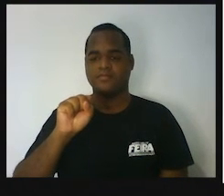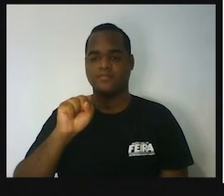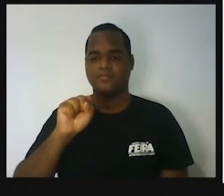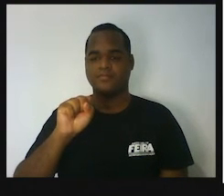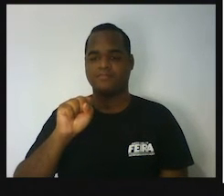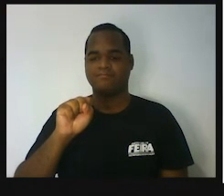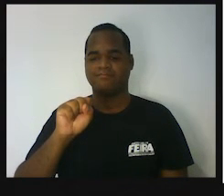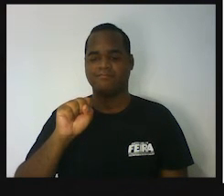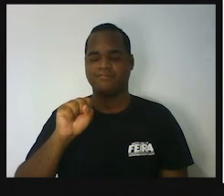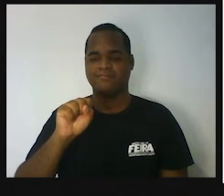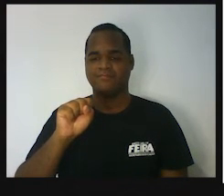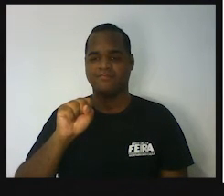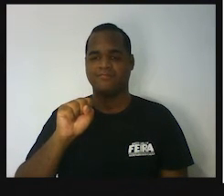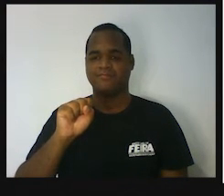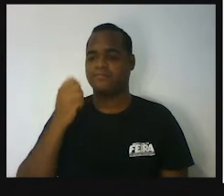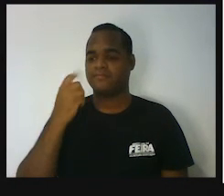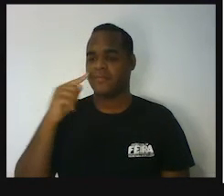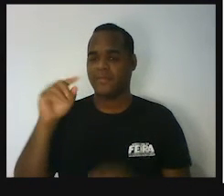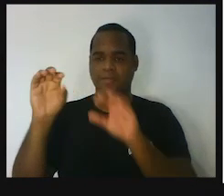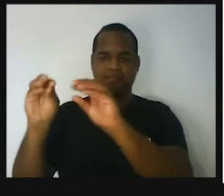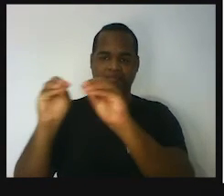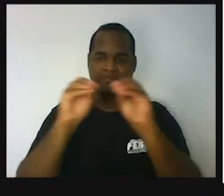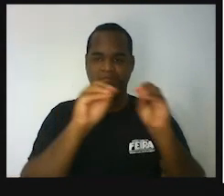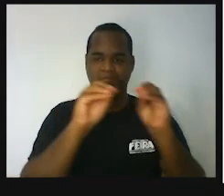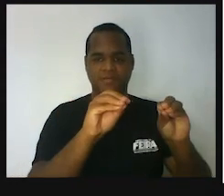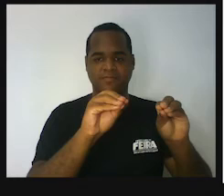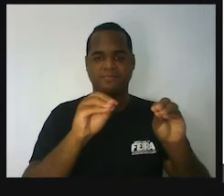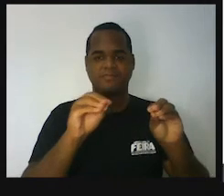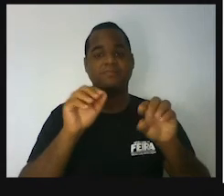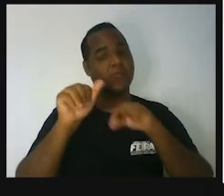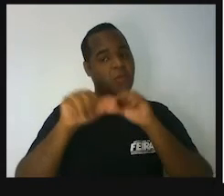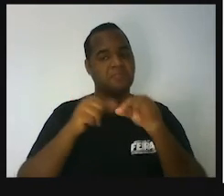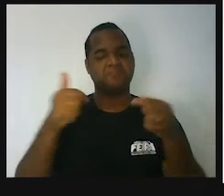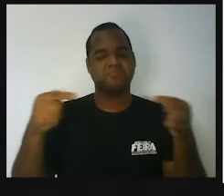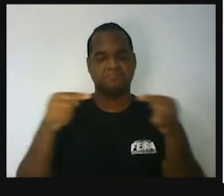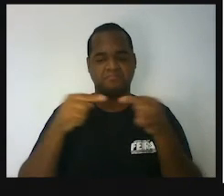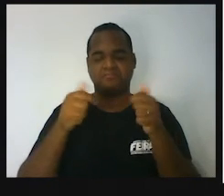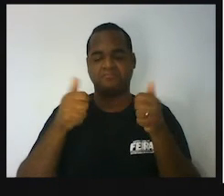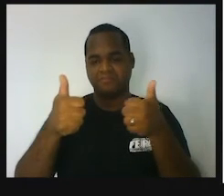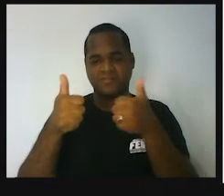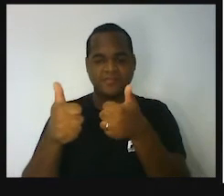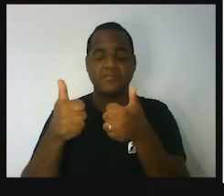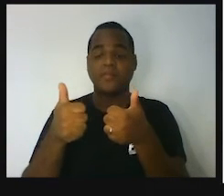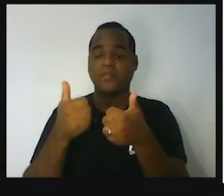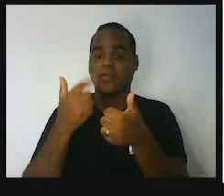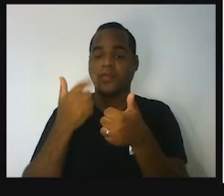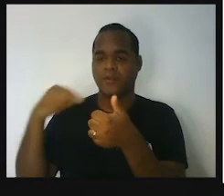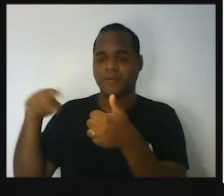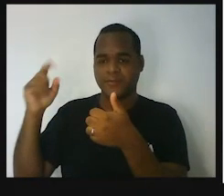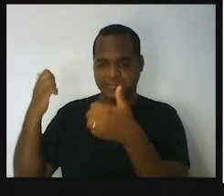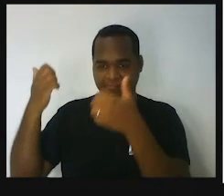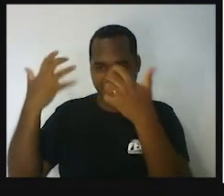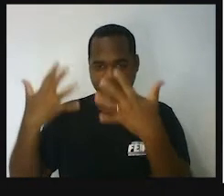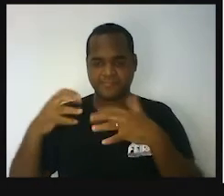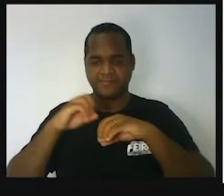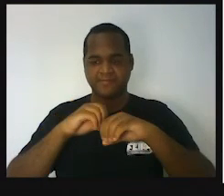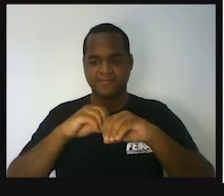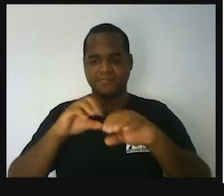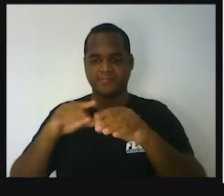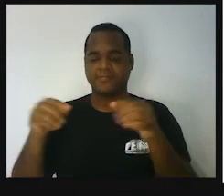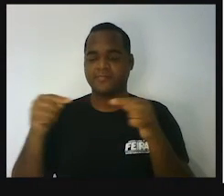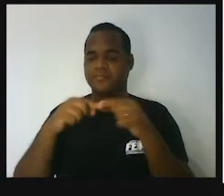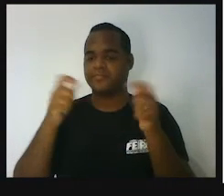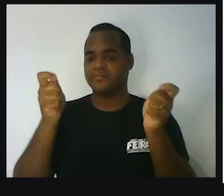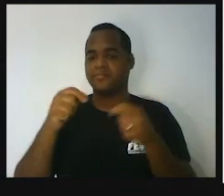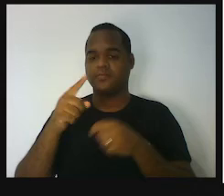Então, vamos puxar aquilo pra cá. Beleza. E a gente viu na aula passada que pra